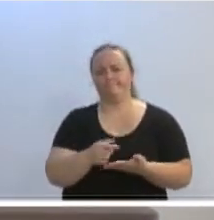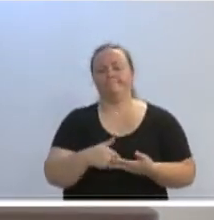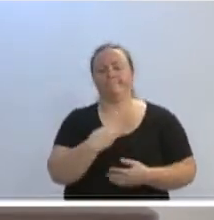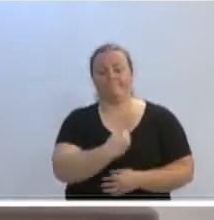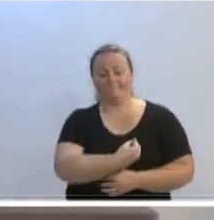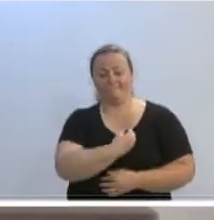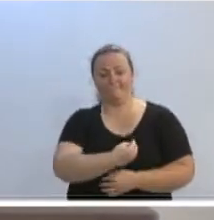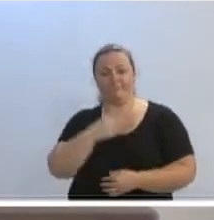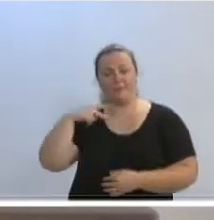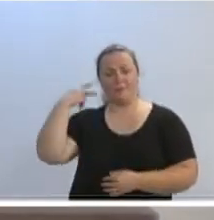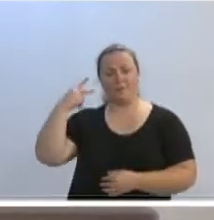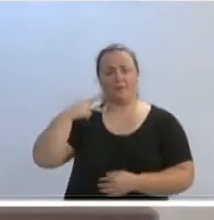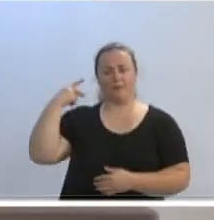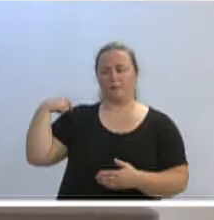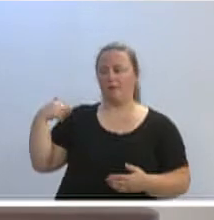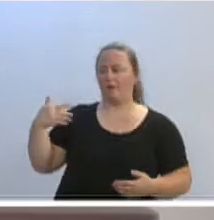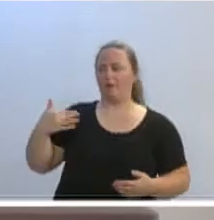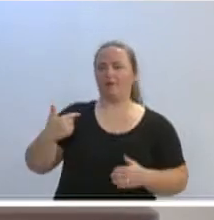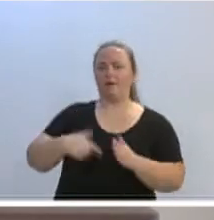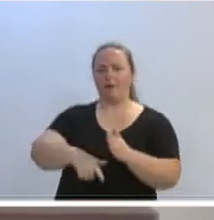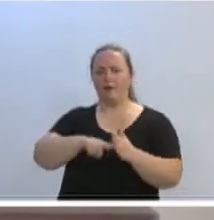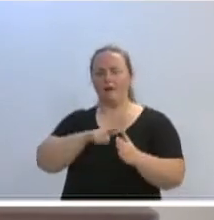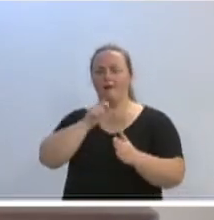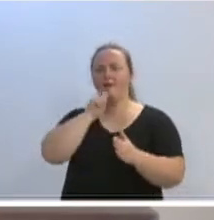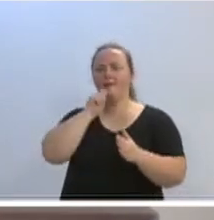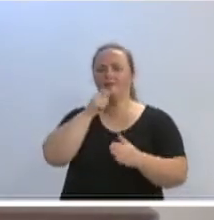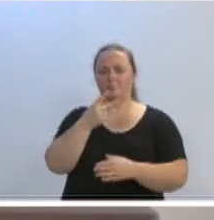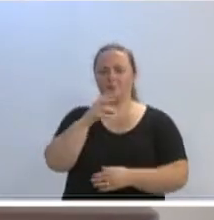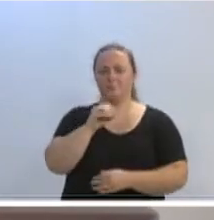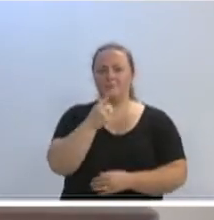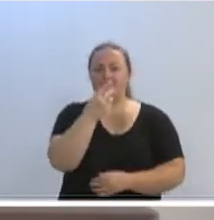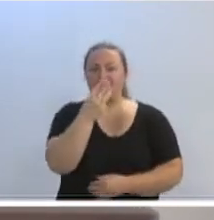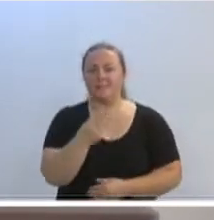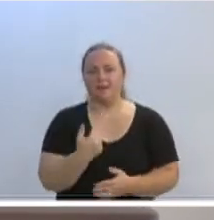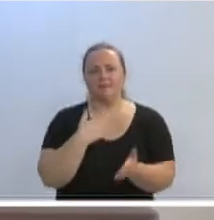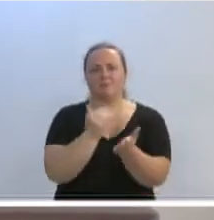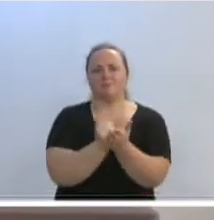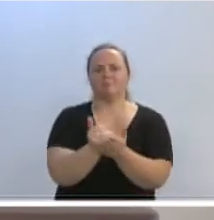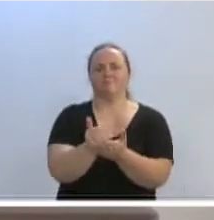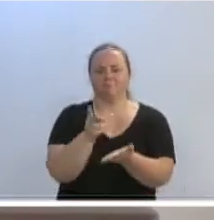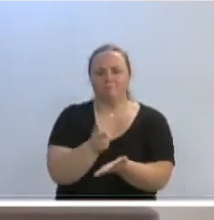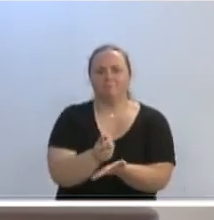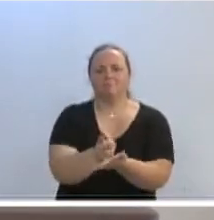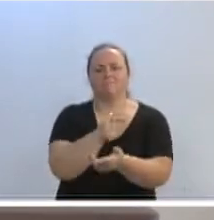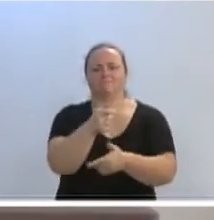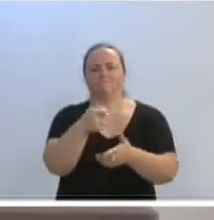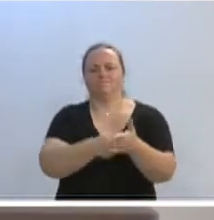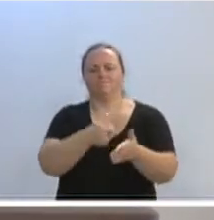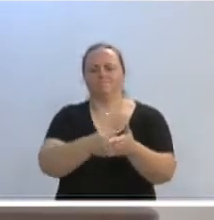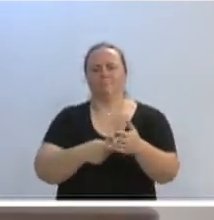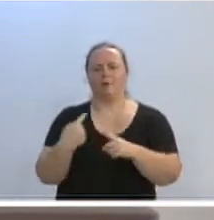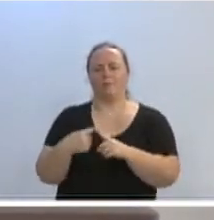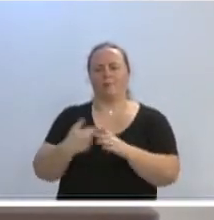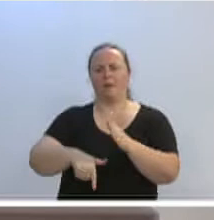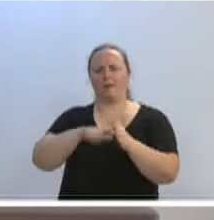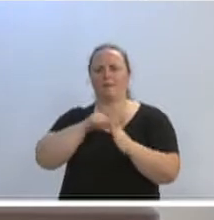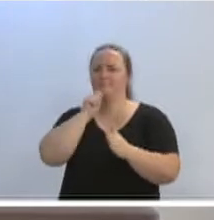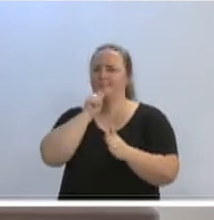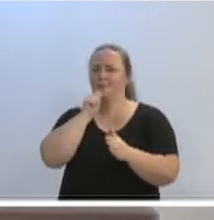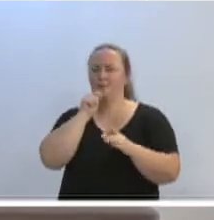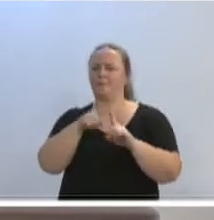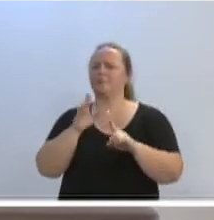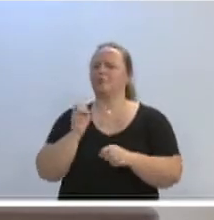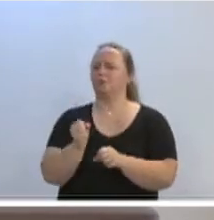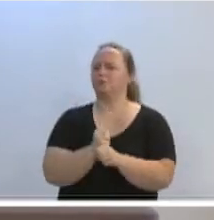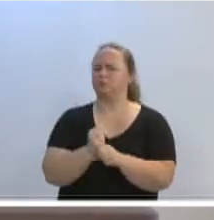2013, eu não podia aqui estar cobrando antes de 2013, sou vereador agora e agora eu tenho que cobrar aqui e continuar cobrando porque já tem, porque eu venho cobrando solução